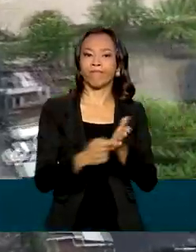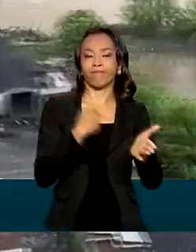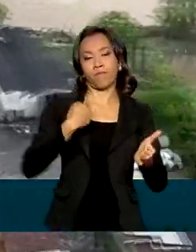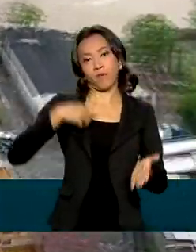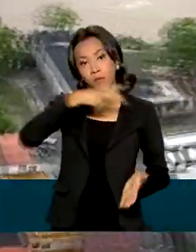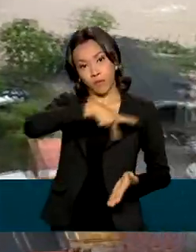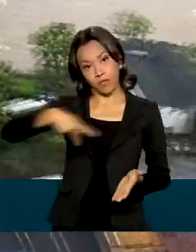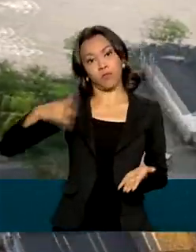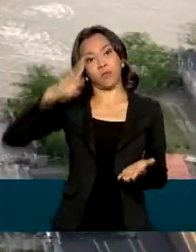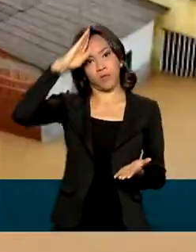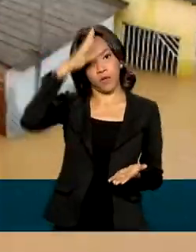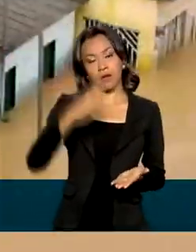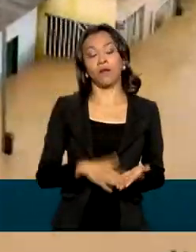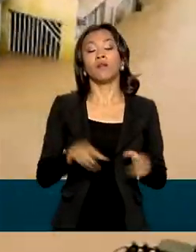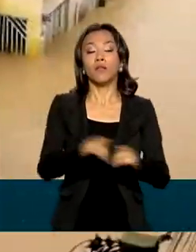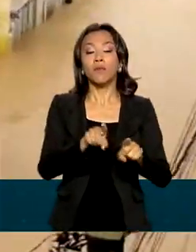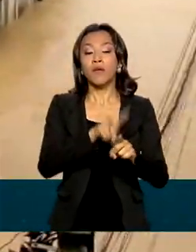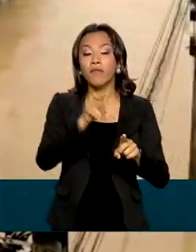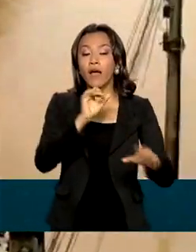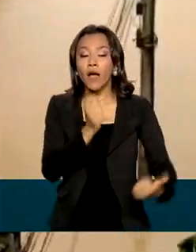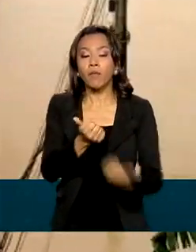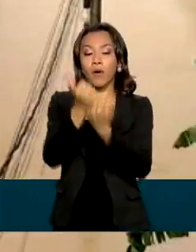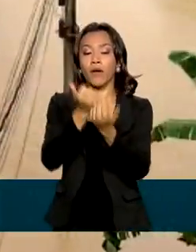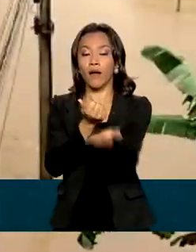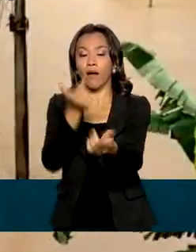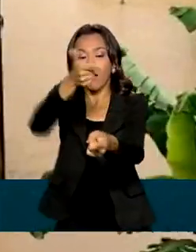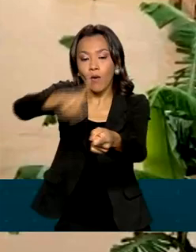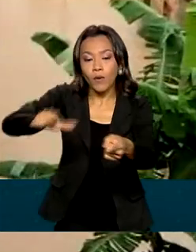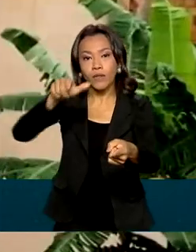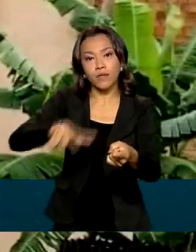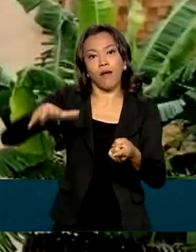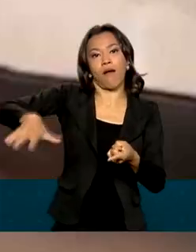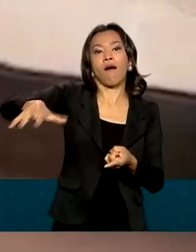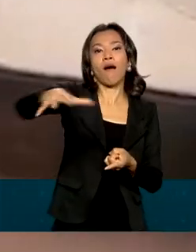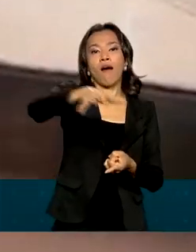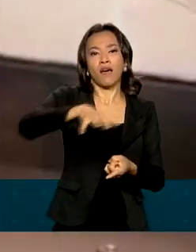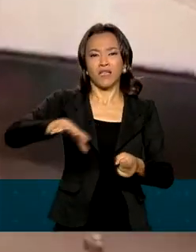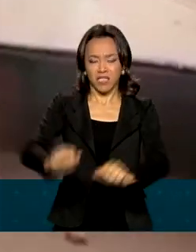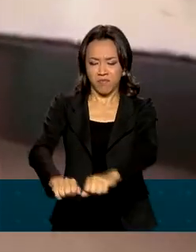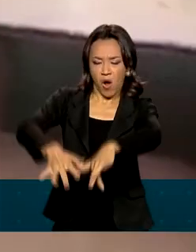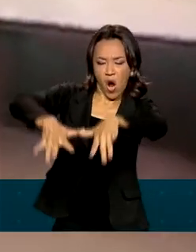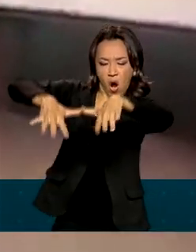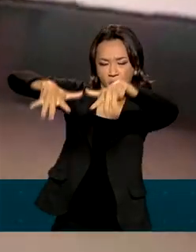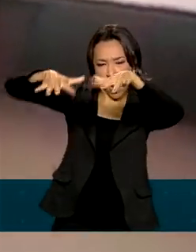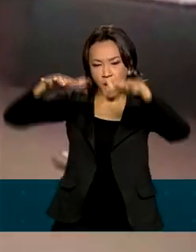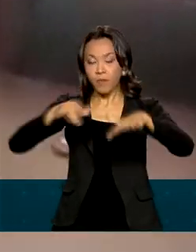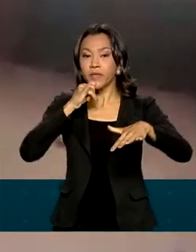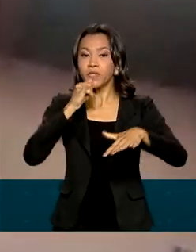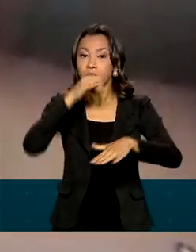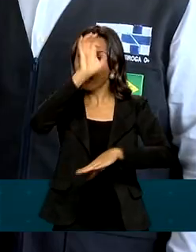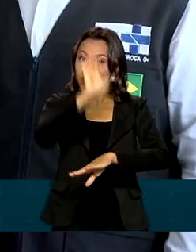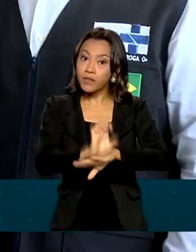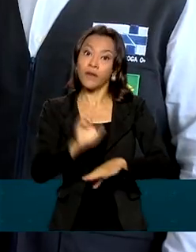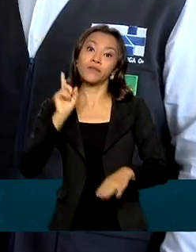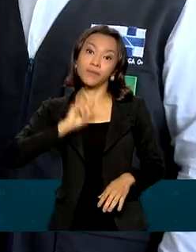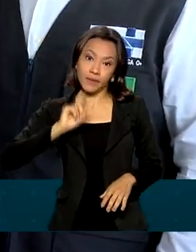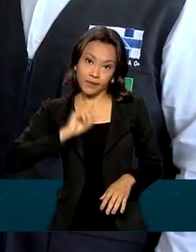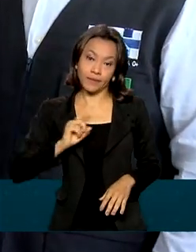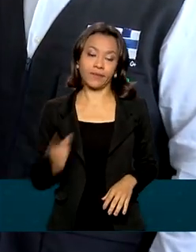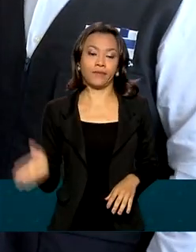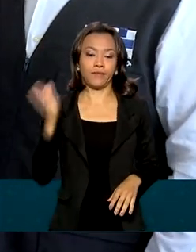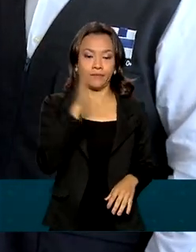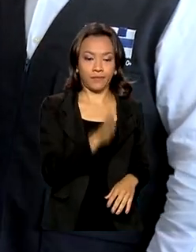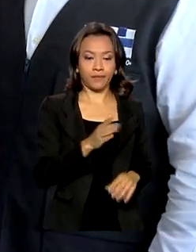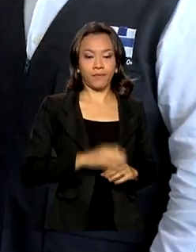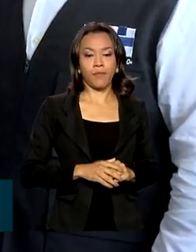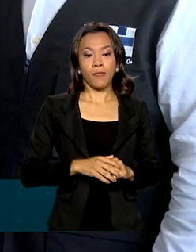medida vai contemplar também outras regiões afetadas por enchentes, como o estado de Minas Gerais. Esse é o momento de